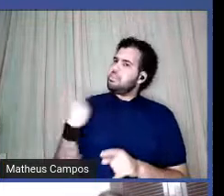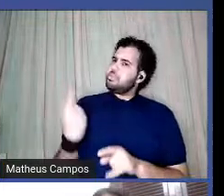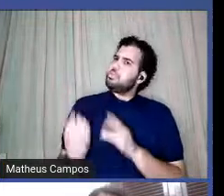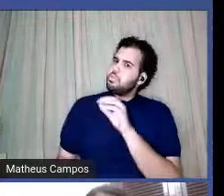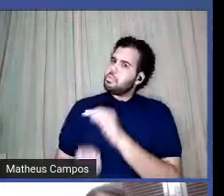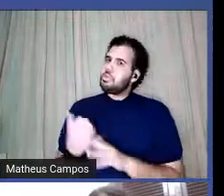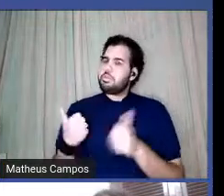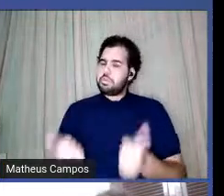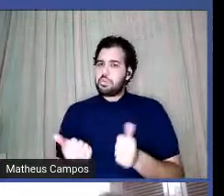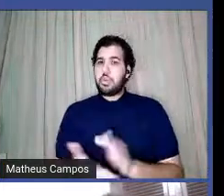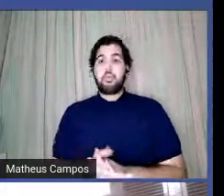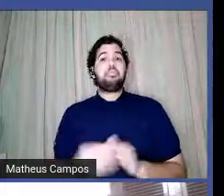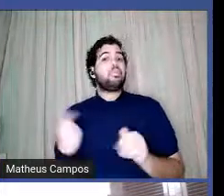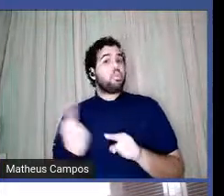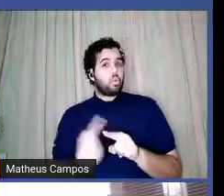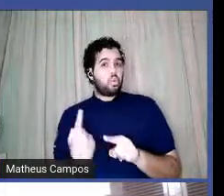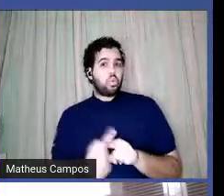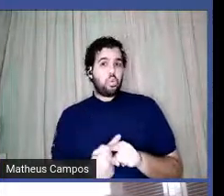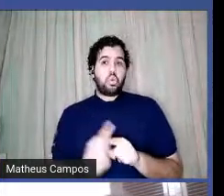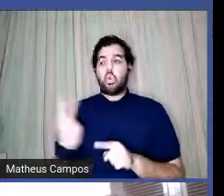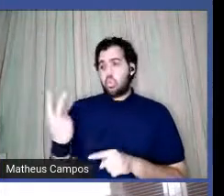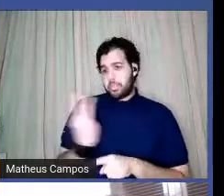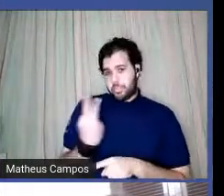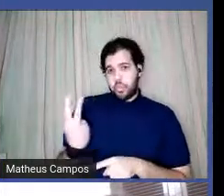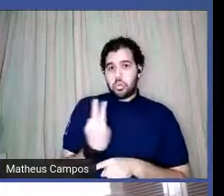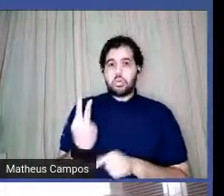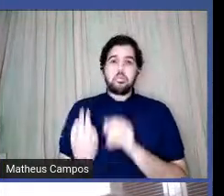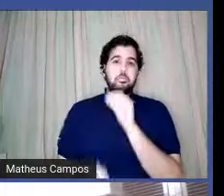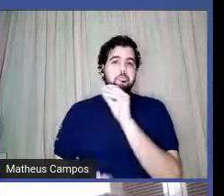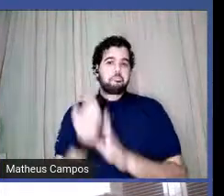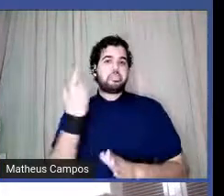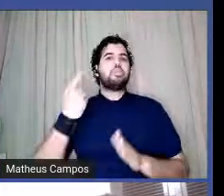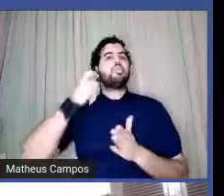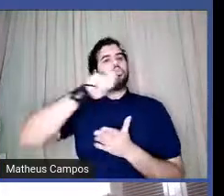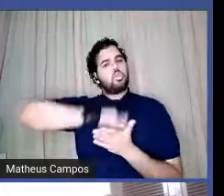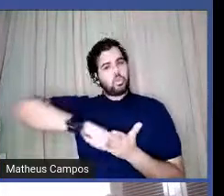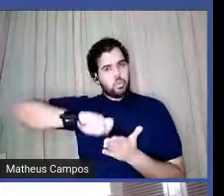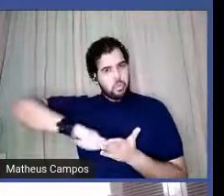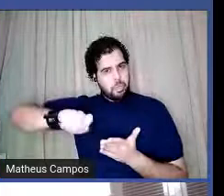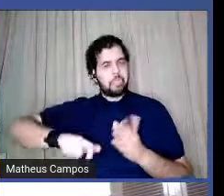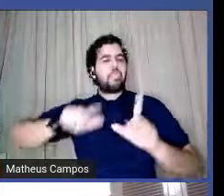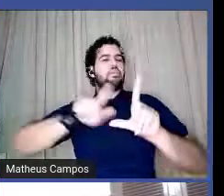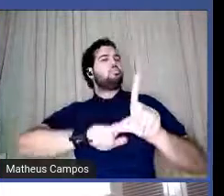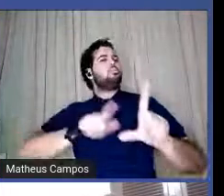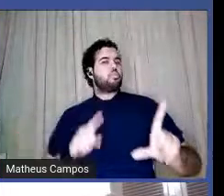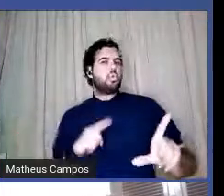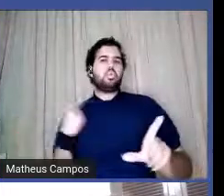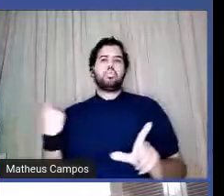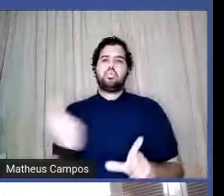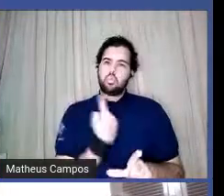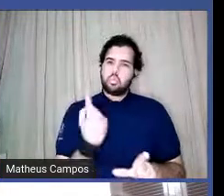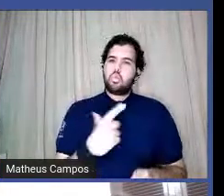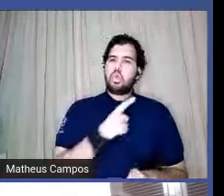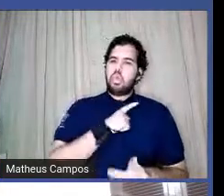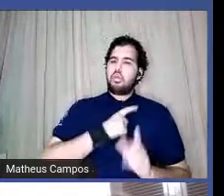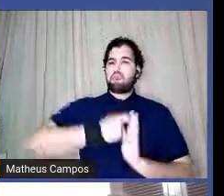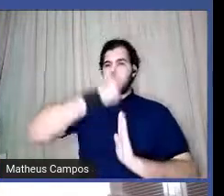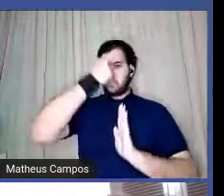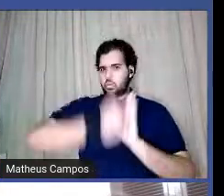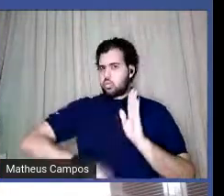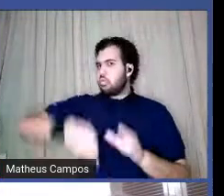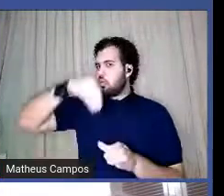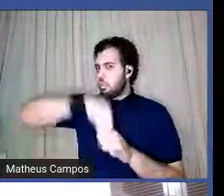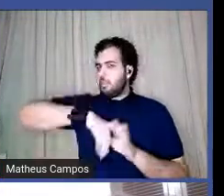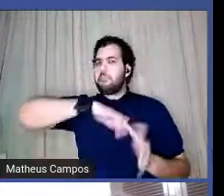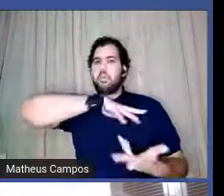Porque somos nós duas também escritoras independentes que estamos aí com os nossos textos no mundo Inclusive,